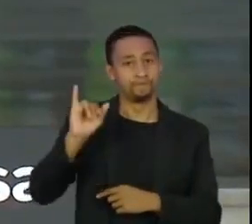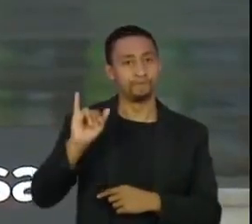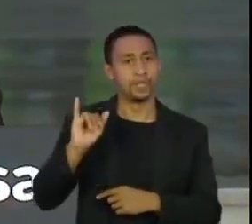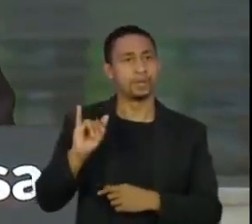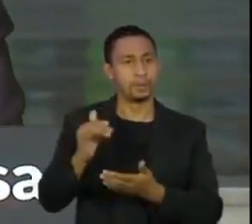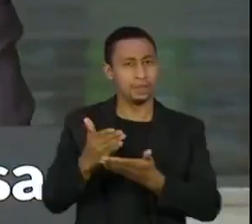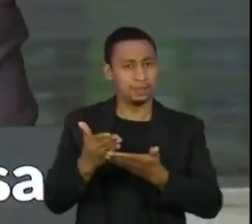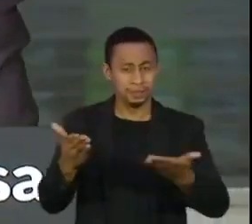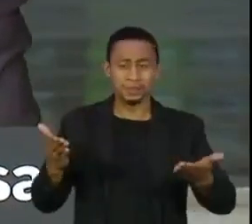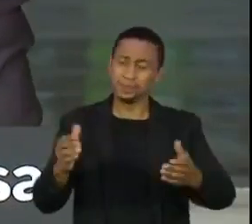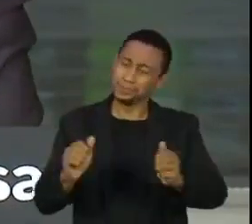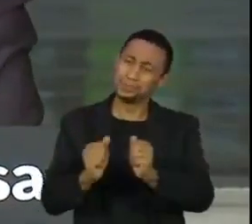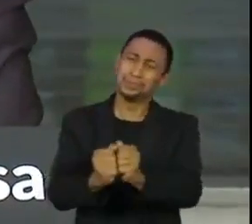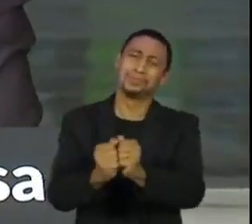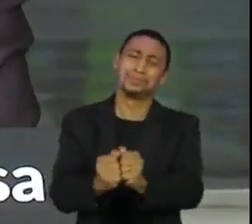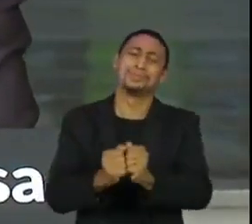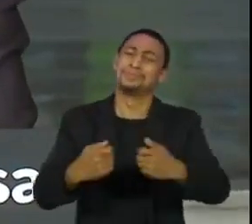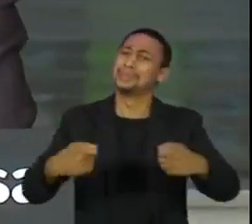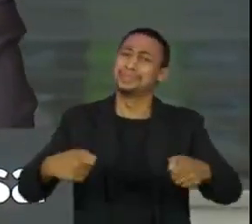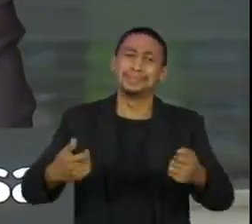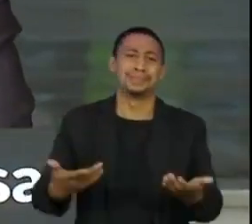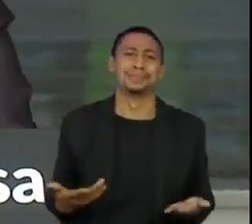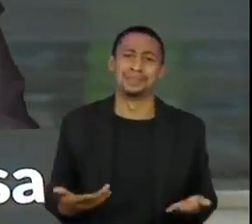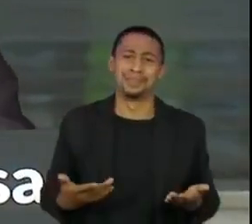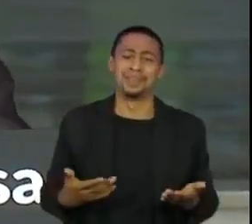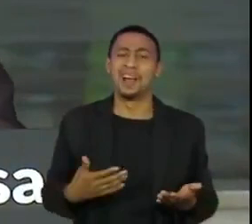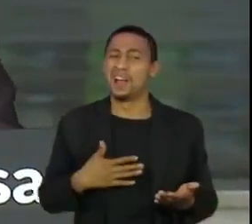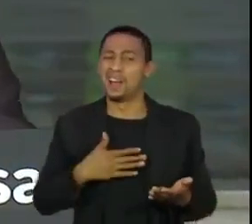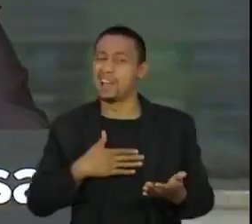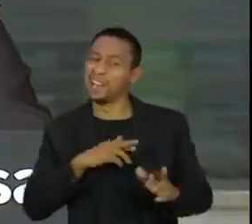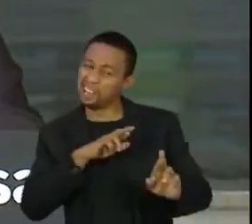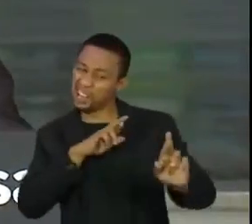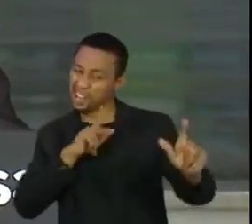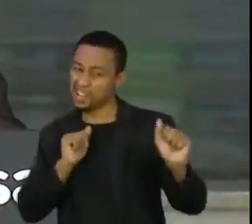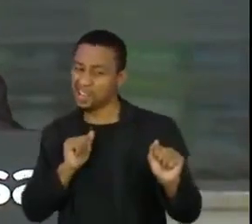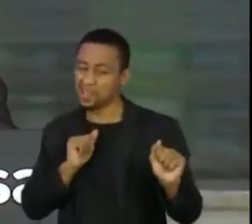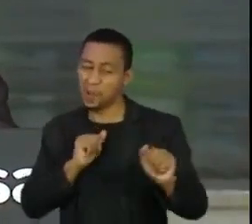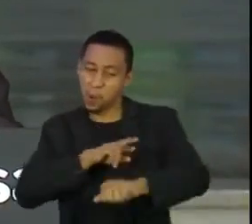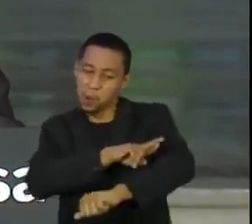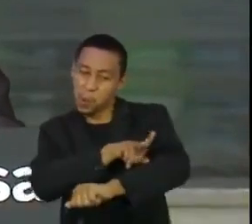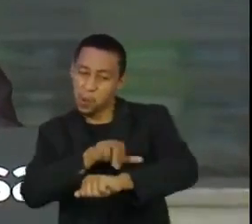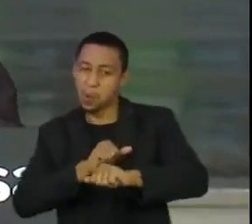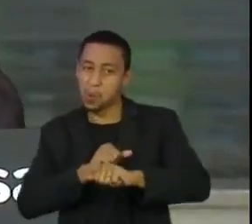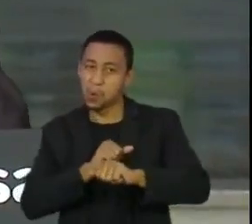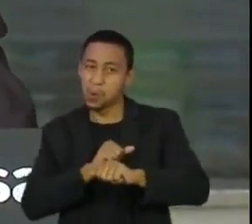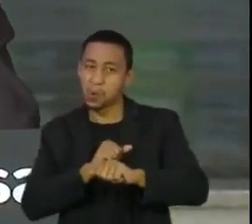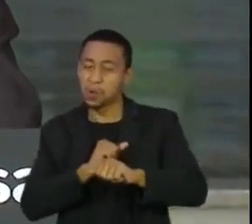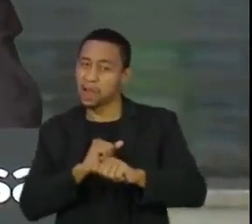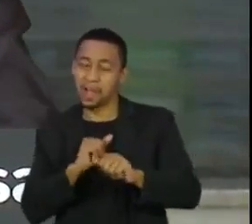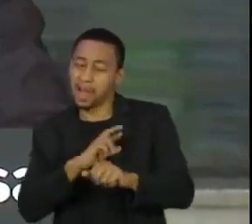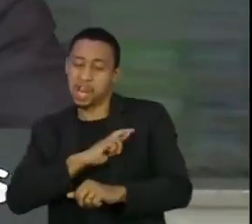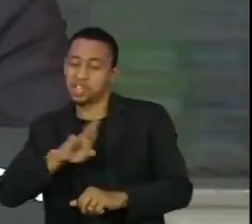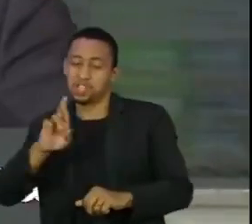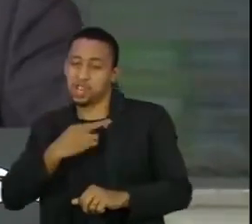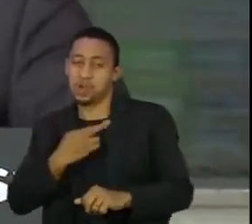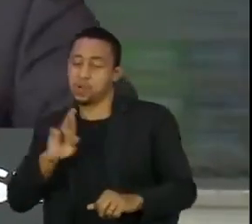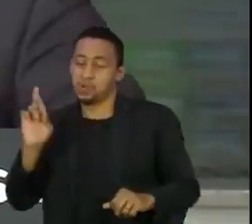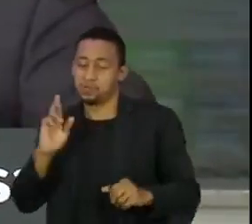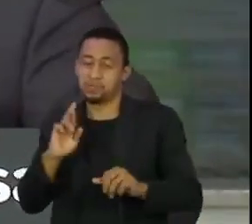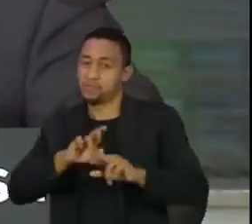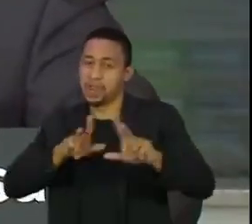Não é hora de diferenças de cor, credo, condição social. É óbvio que é muito mais